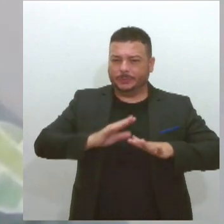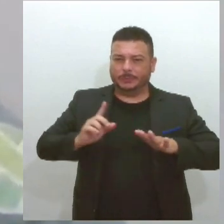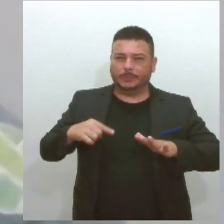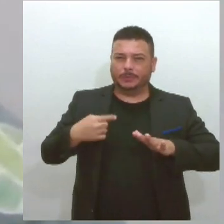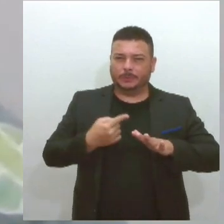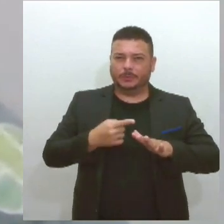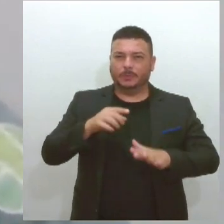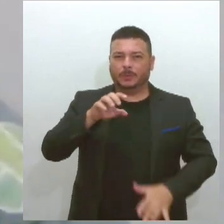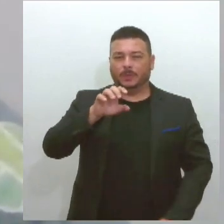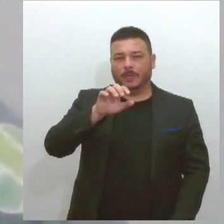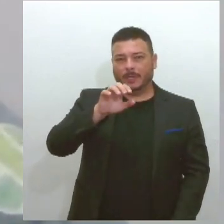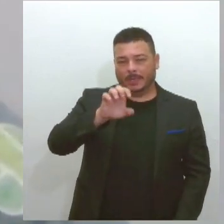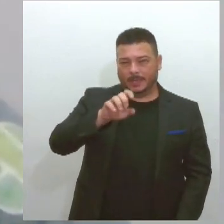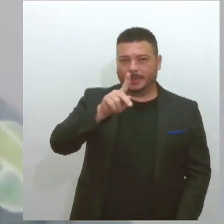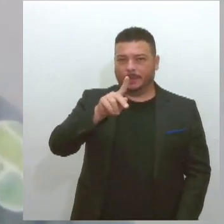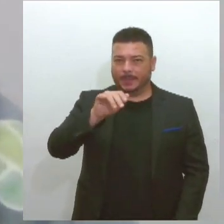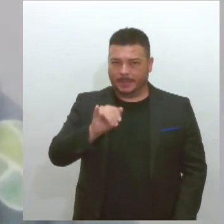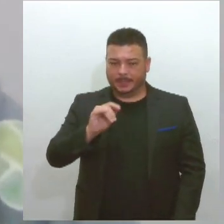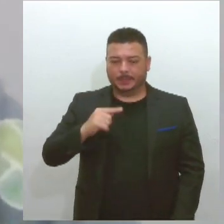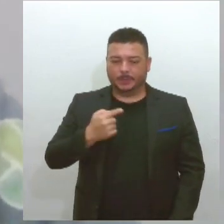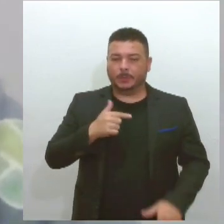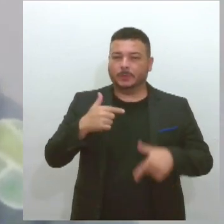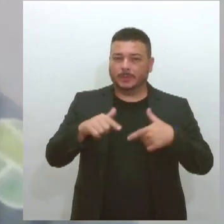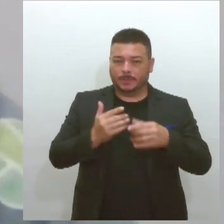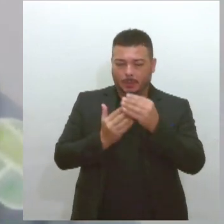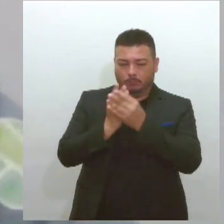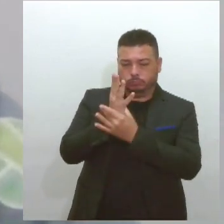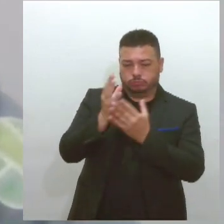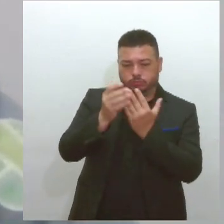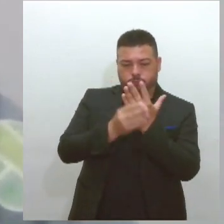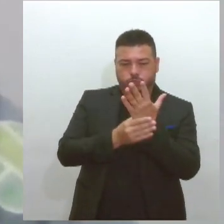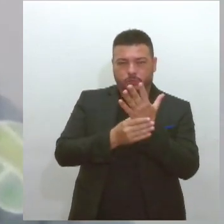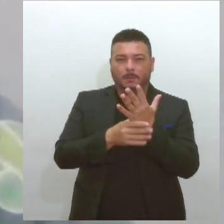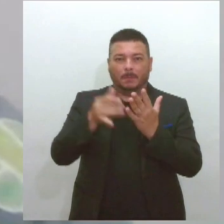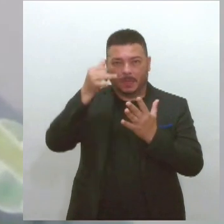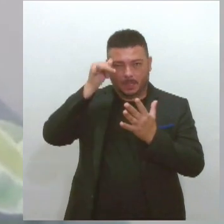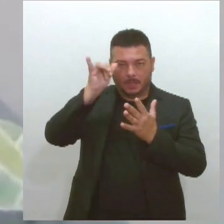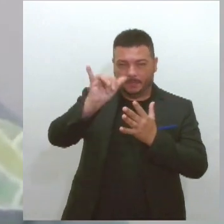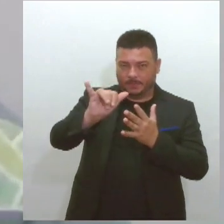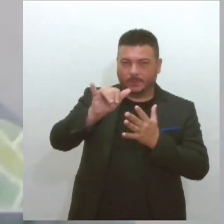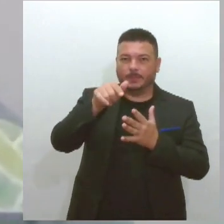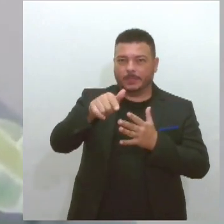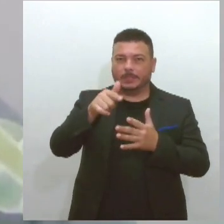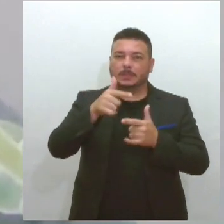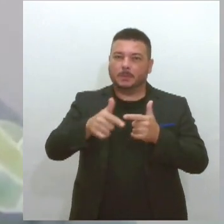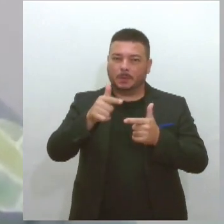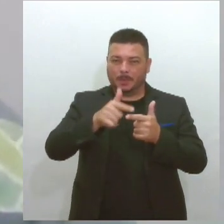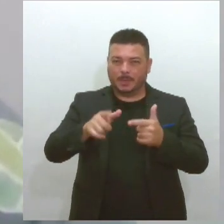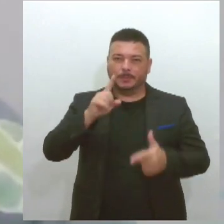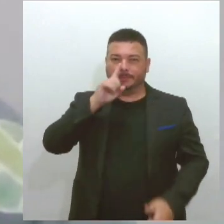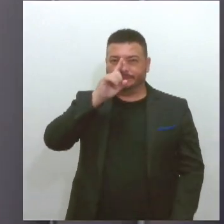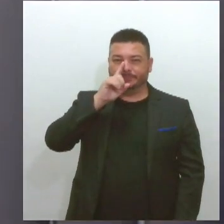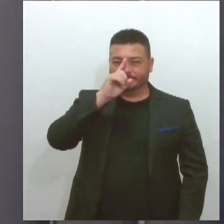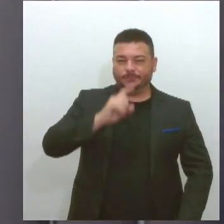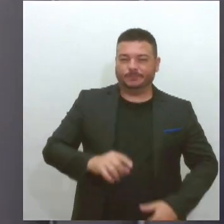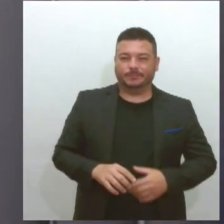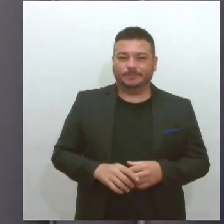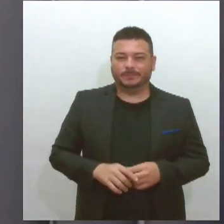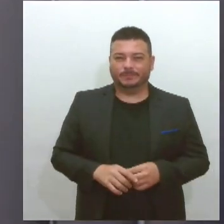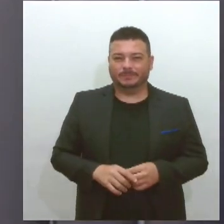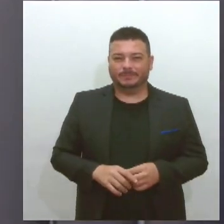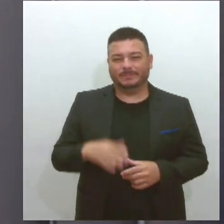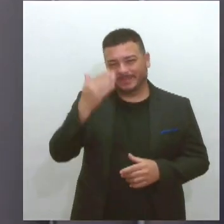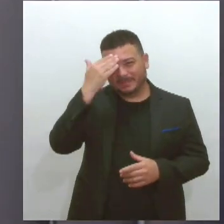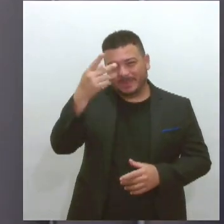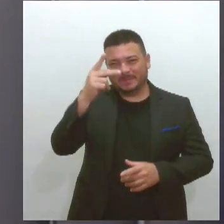dentro do nosso trabalho estabelecido, para justamente evitar esses riscos que podem acontecer. Muito obrigada pela sua participação